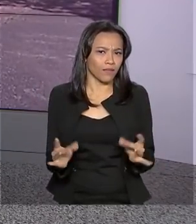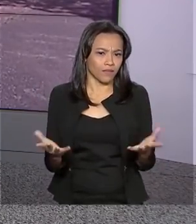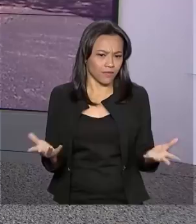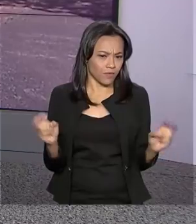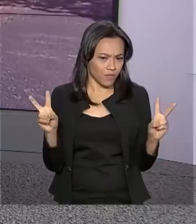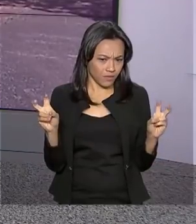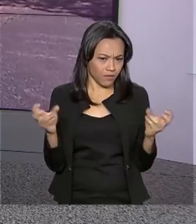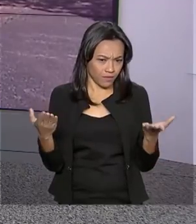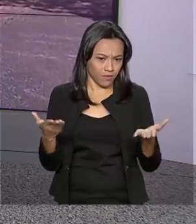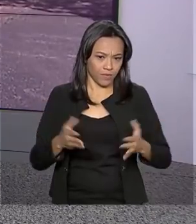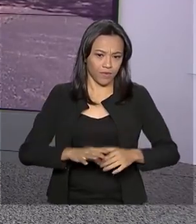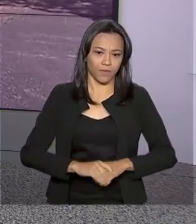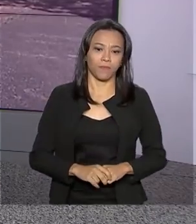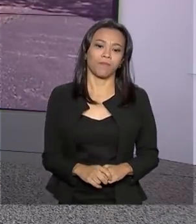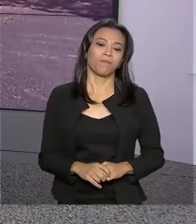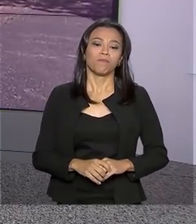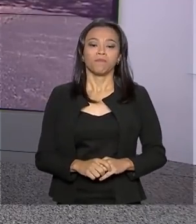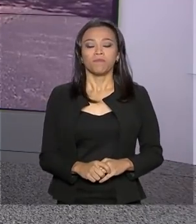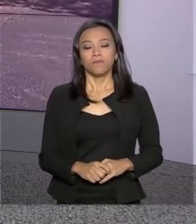sobre esse assunto?